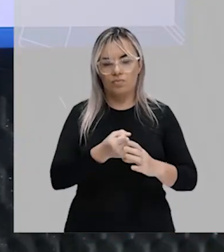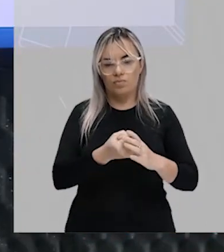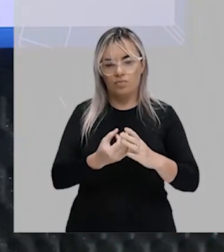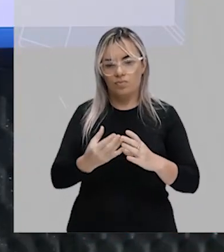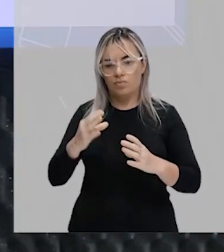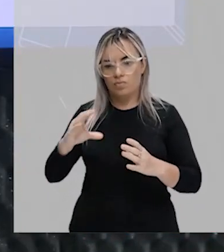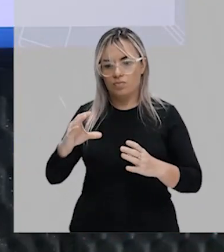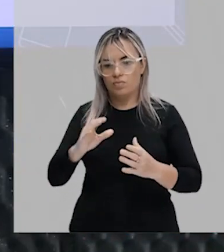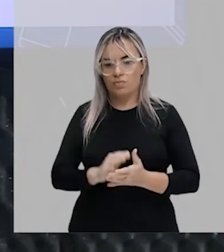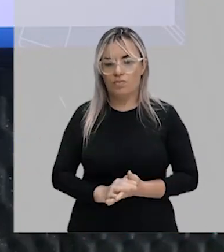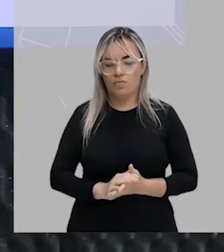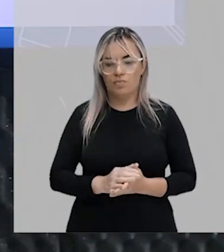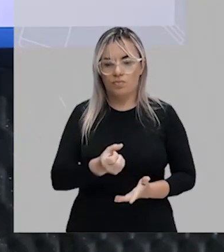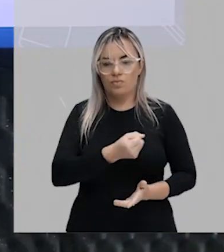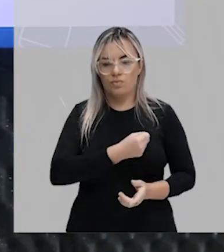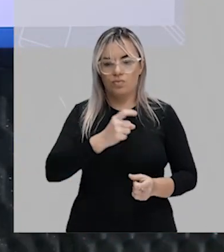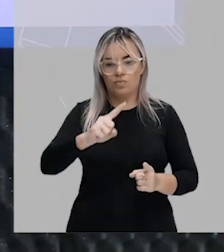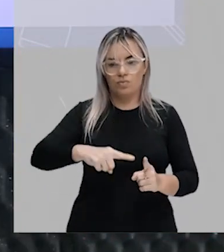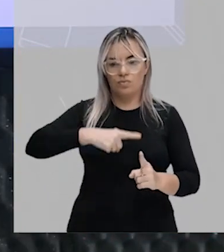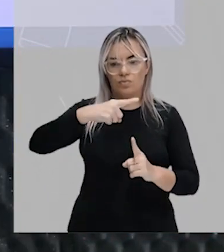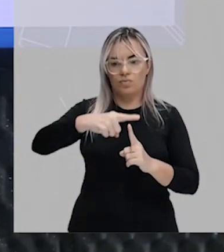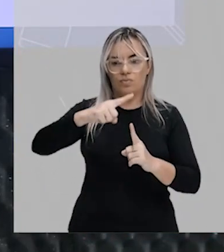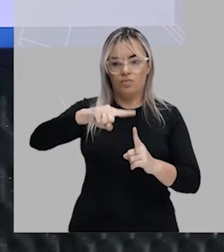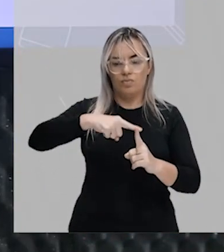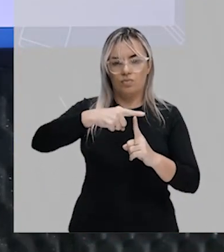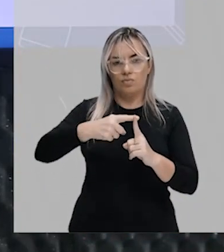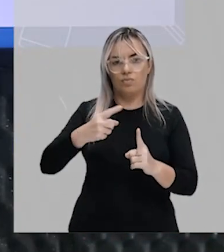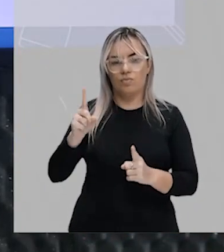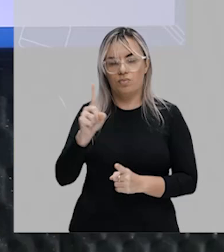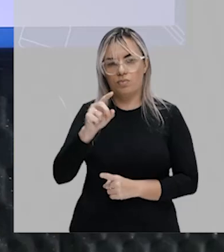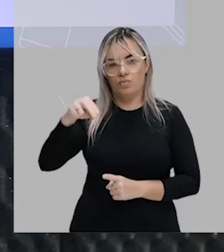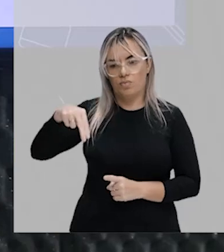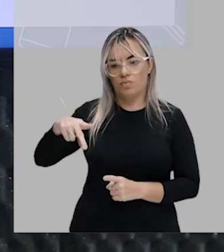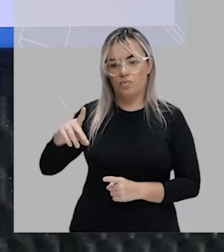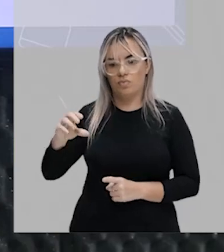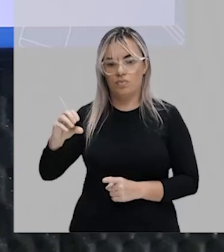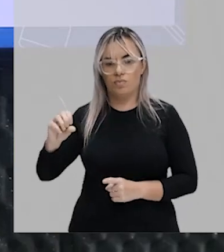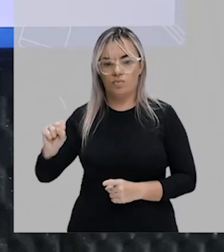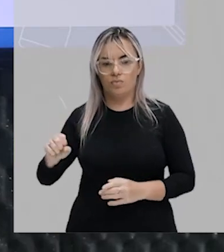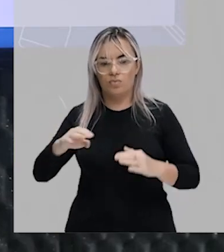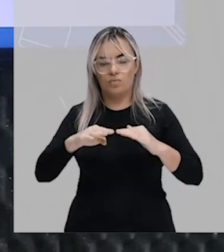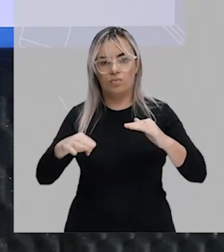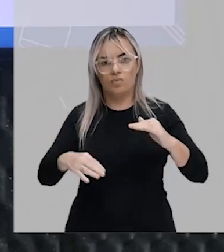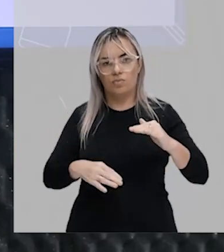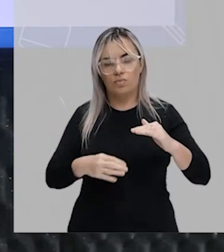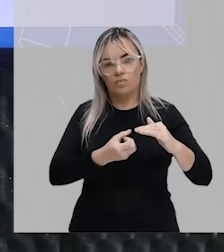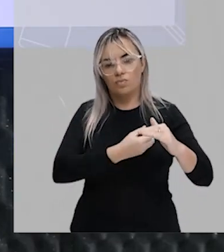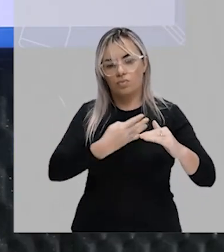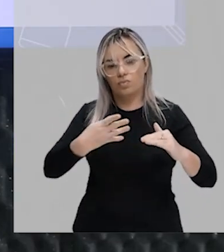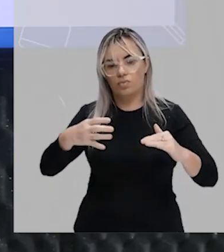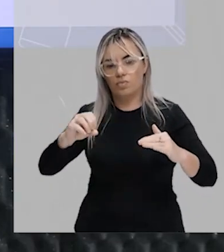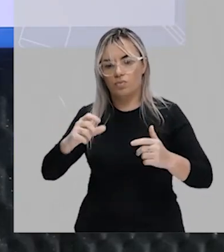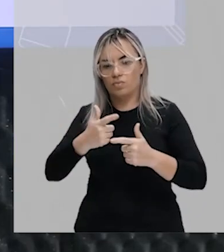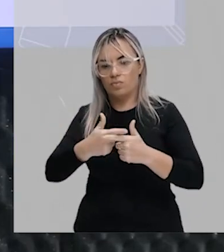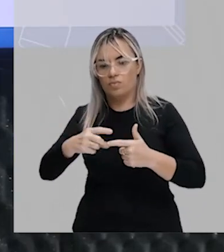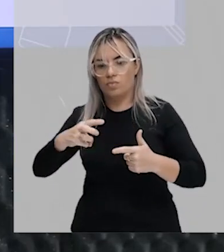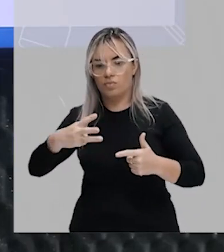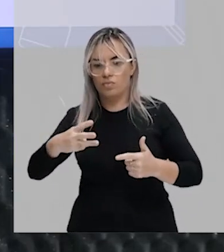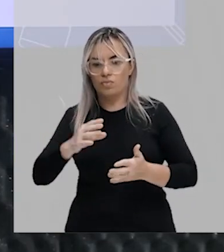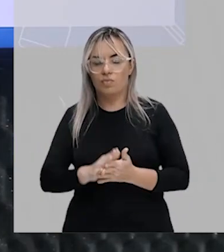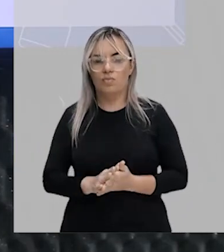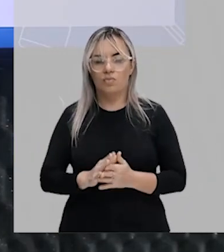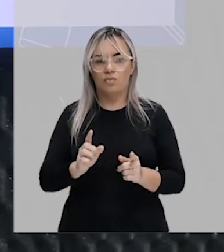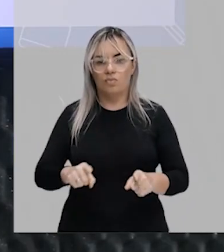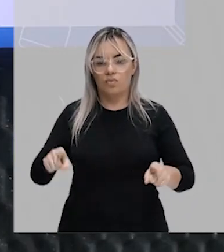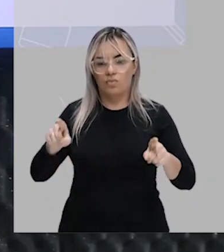formado por inteiros positivos não nulos, menores que 40, divisíveis por 3 e pares,